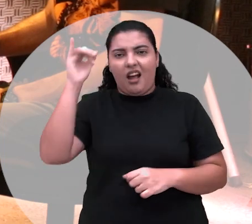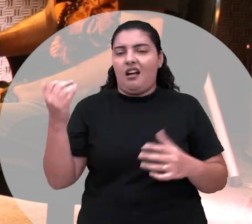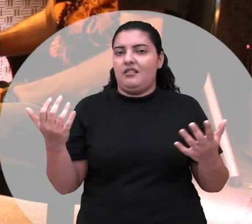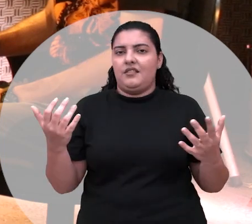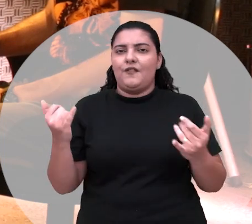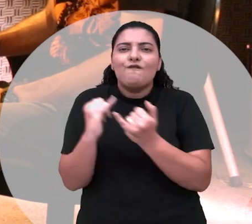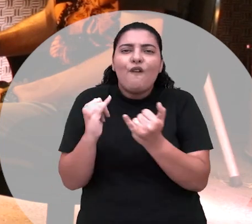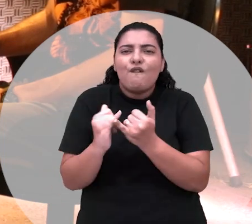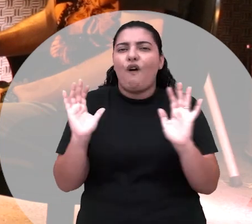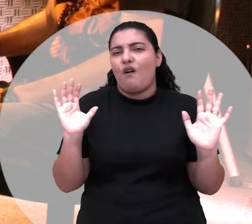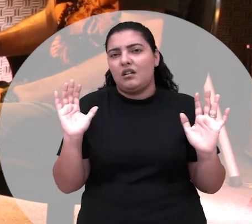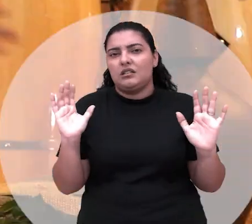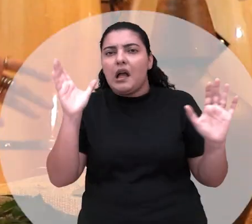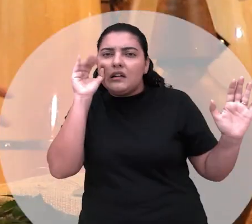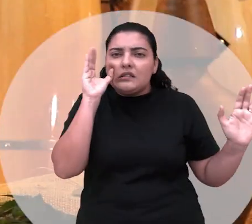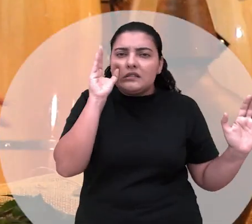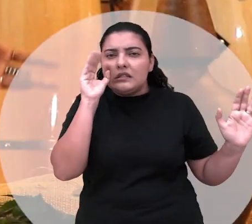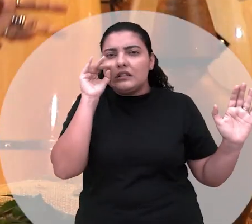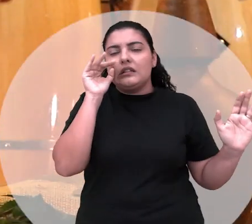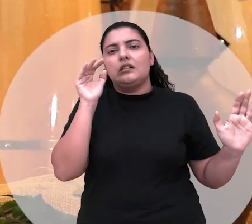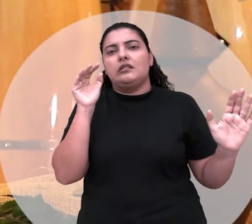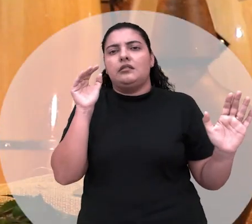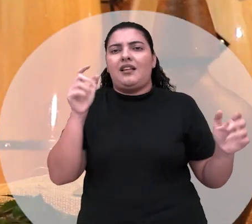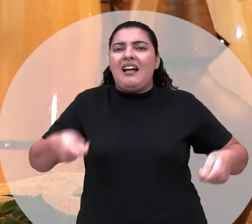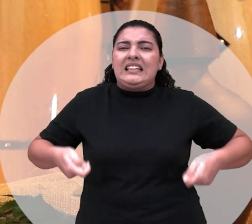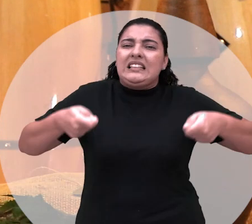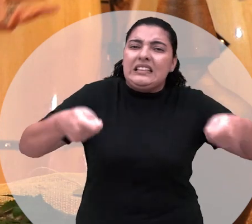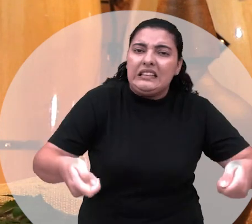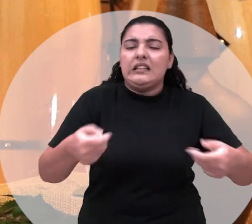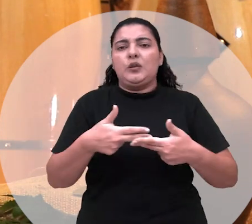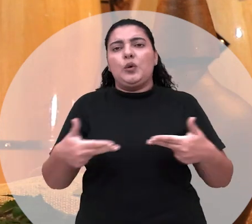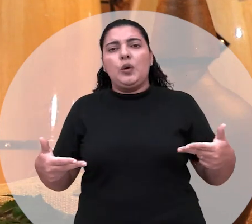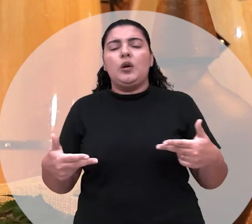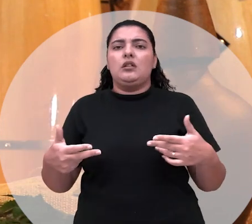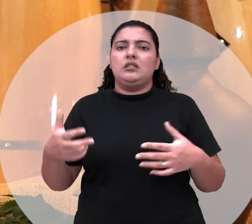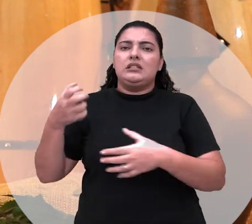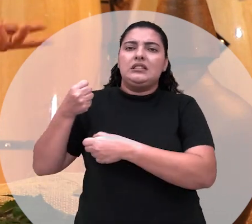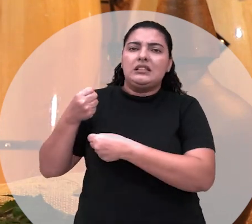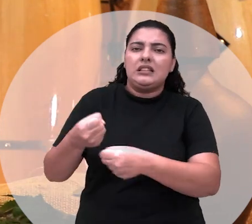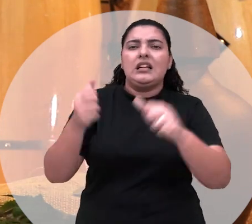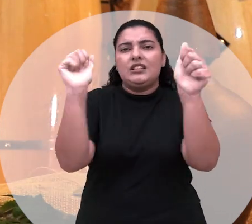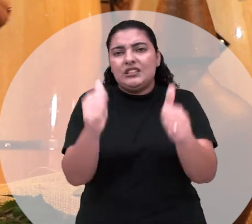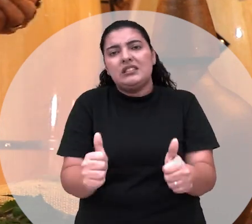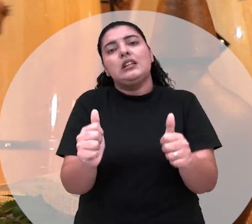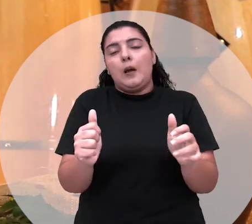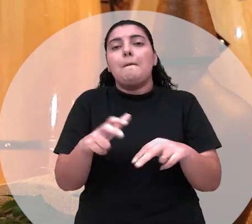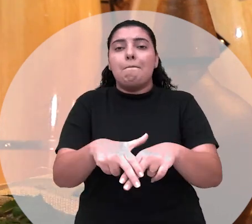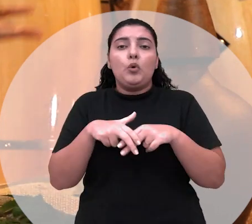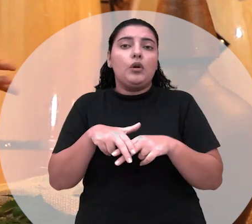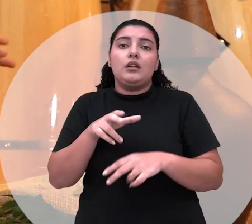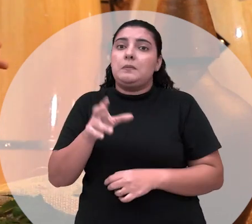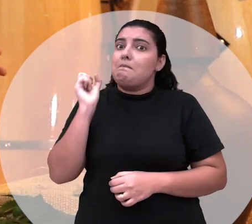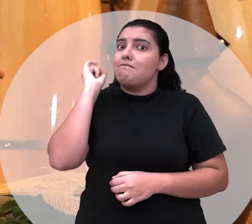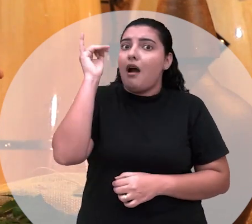conta dos olhos, das pessoas, então como a gente carrega assentamento, a gente é carrega estalta de entidade, então tudo eu fazia na